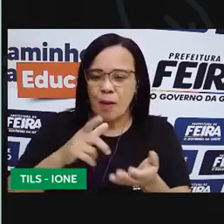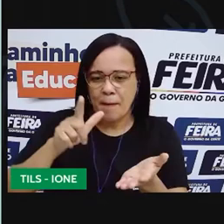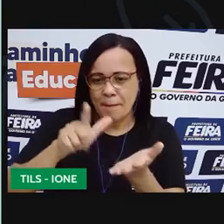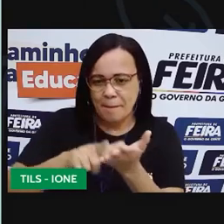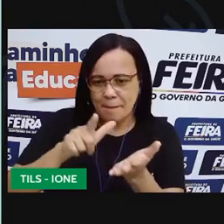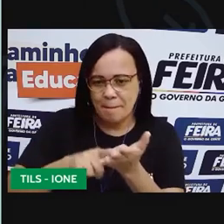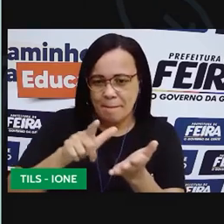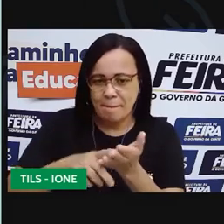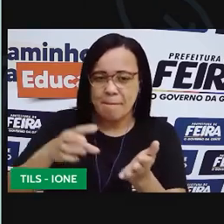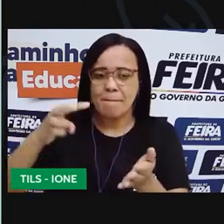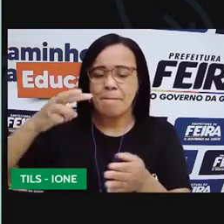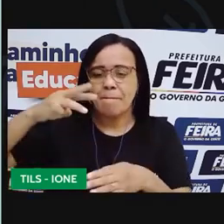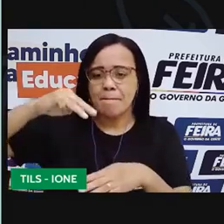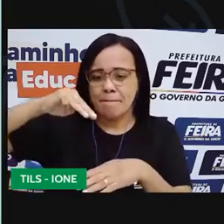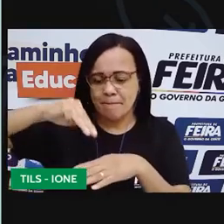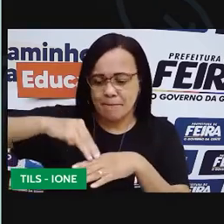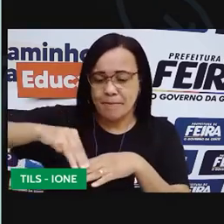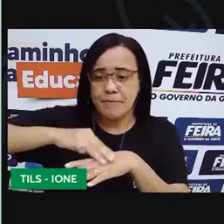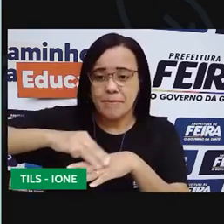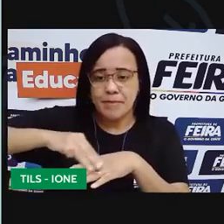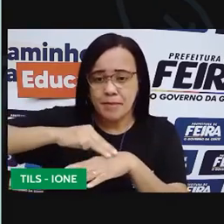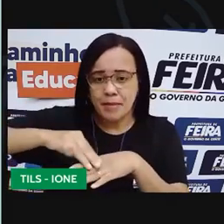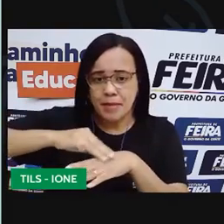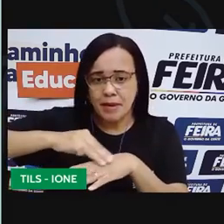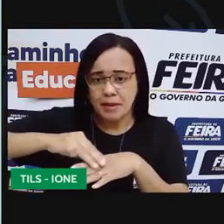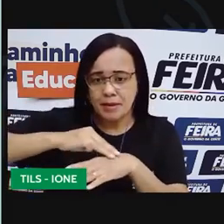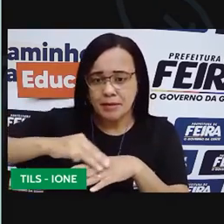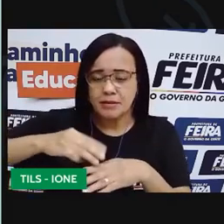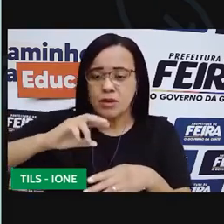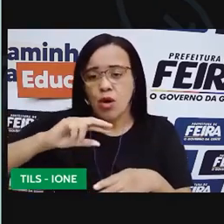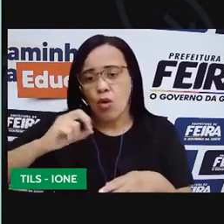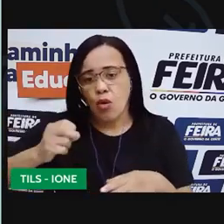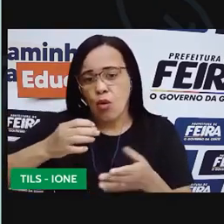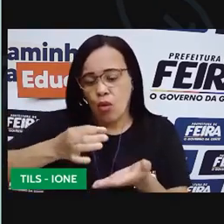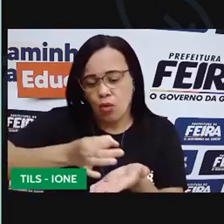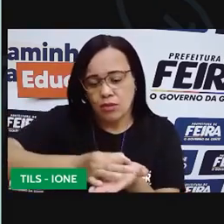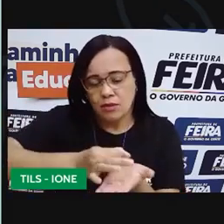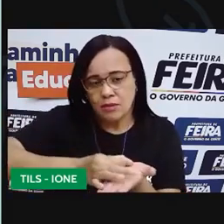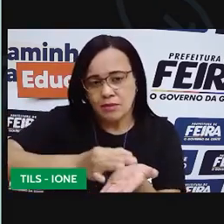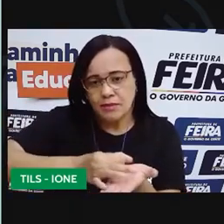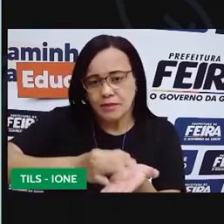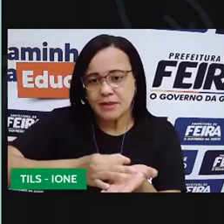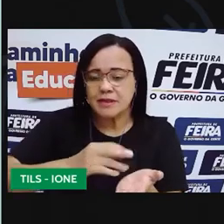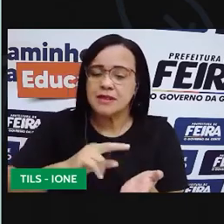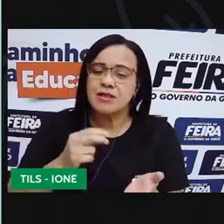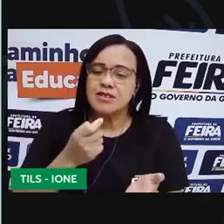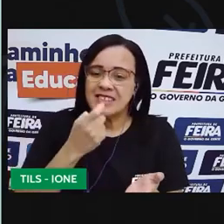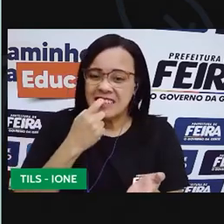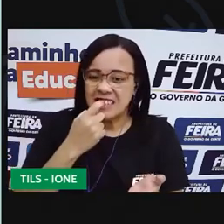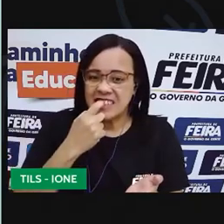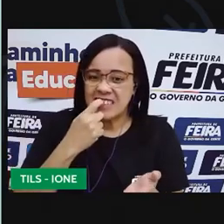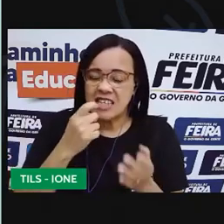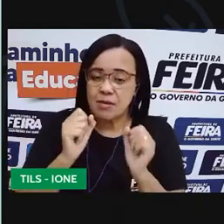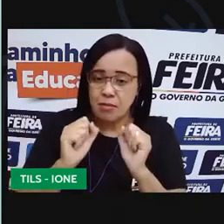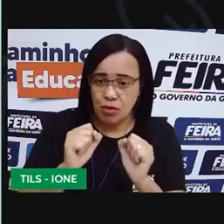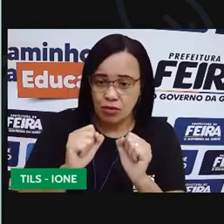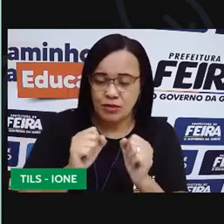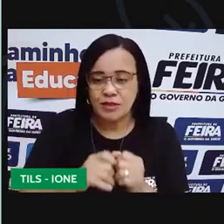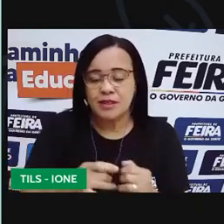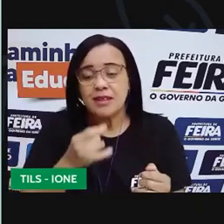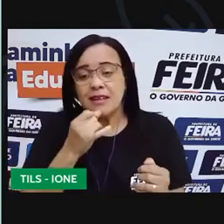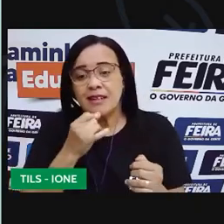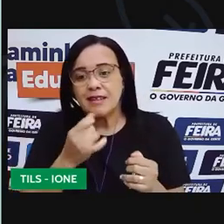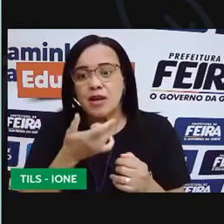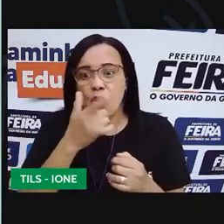materiais com tampinhos de garrafa ou bolas plásticas. E eu vou mostrar agora outros exemplos.